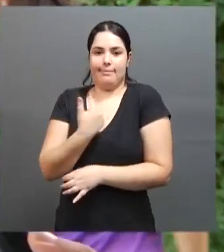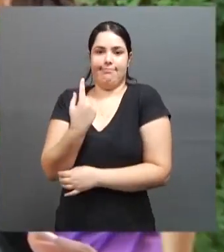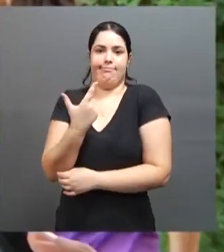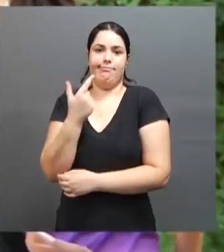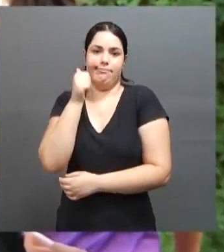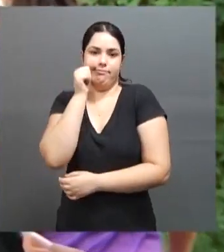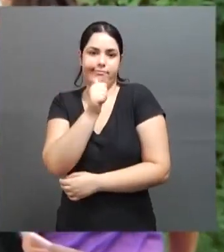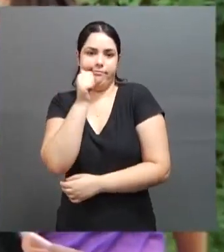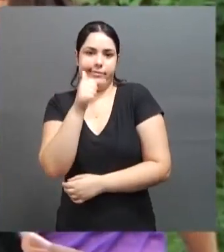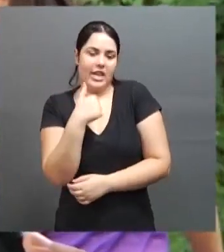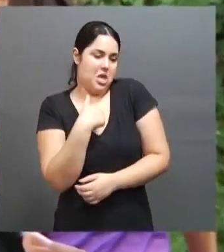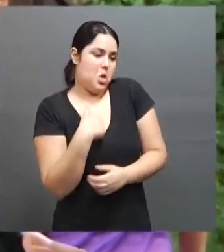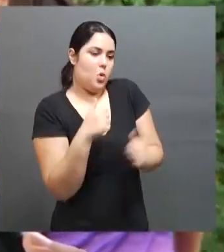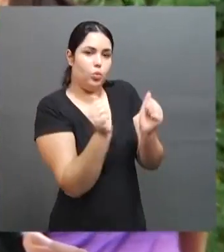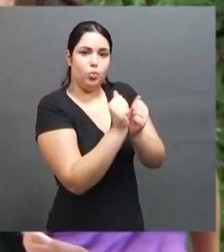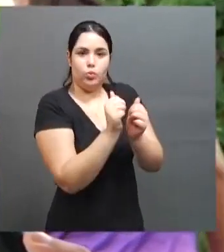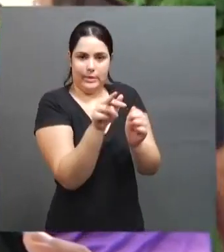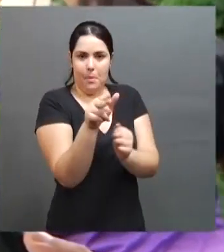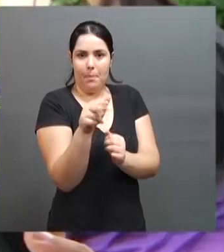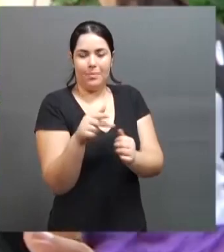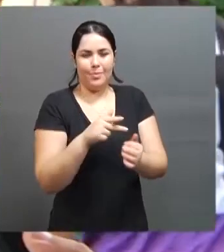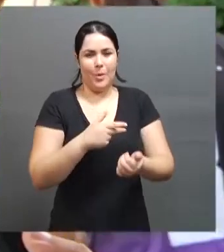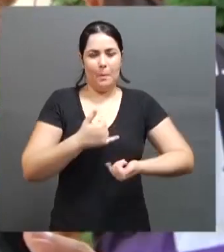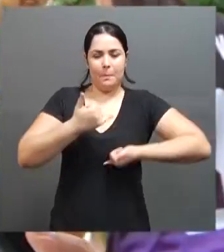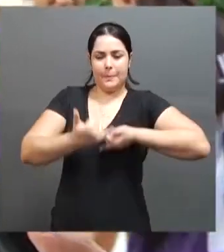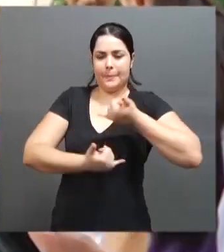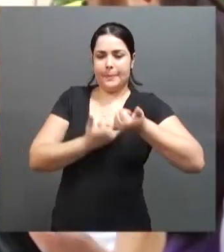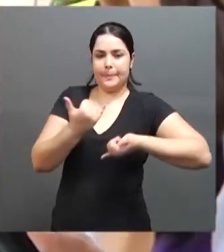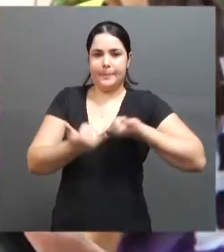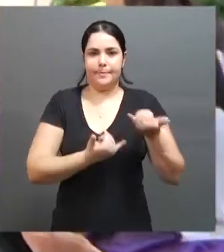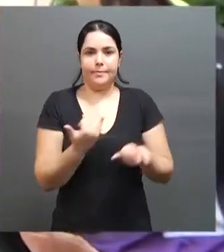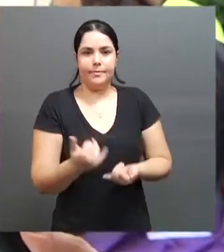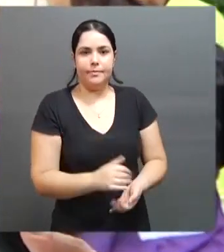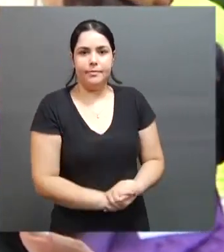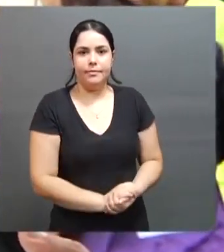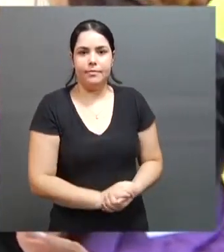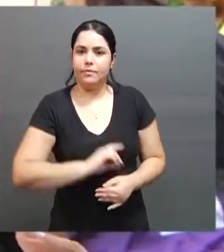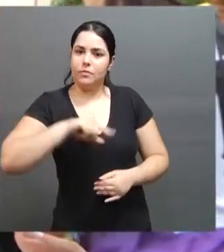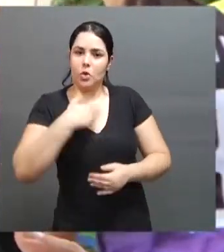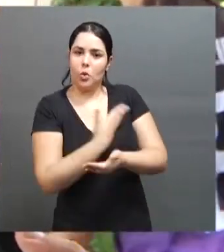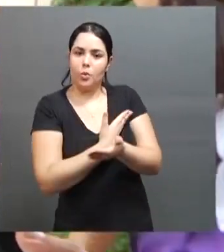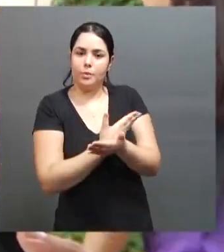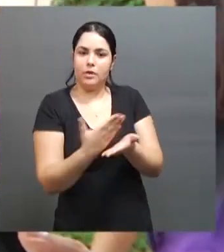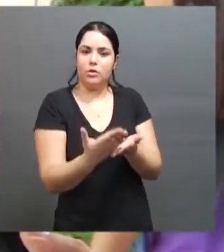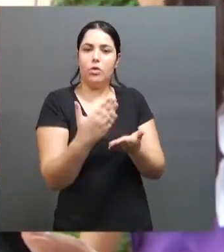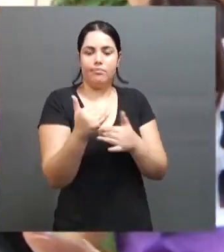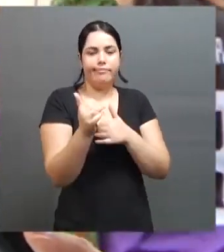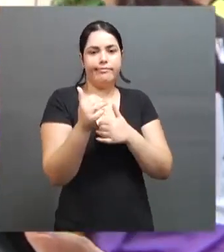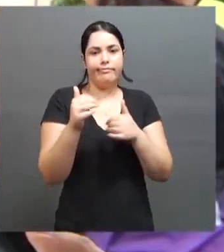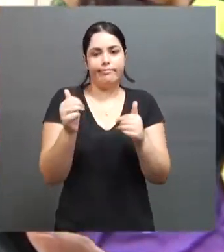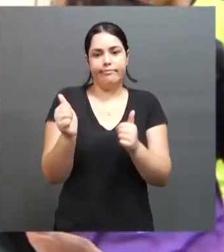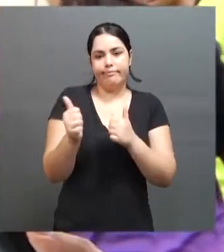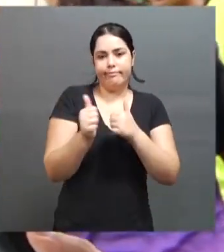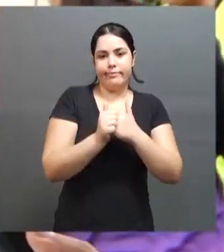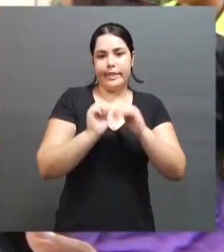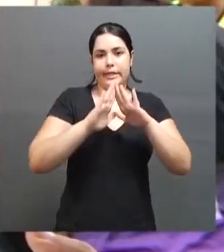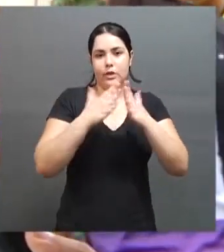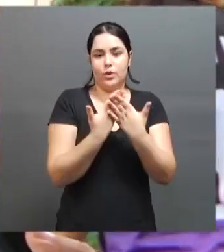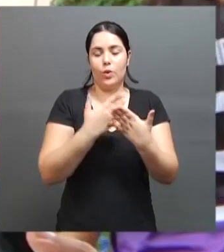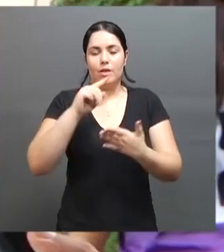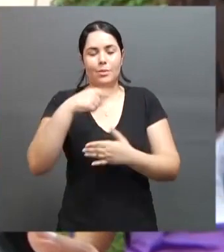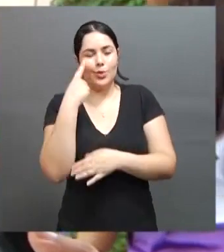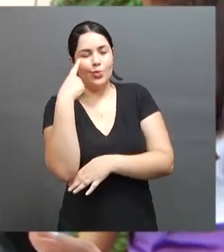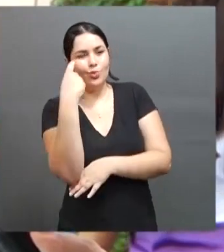Aí sempre eu jogava no meio dos meus irmãos, nós brincavamos, rachava racha. Aí eu vim para cá e nós começamos a jogar aqui na quadra aqui fora. Aí fui me interessando, depois